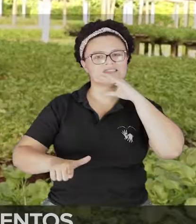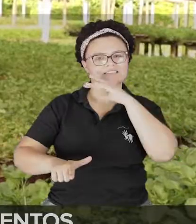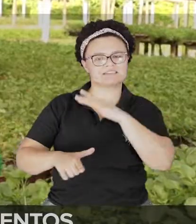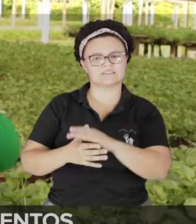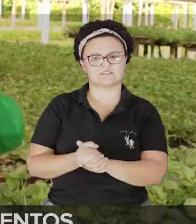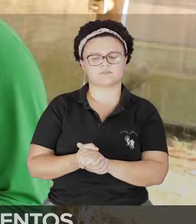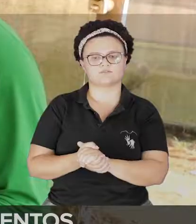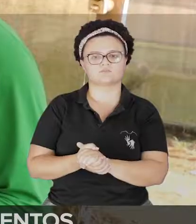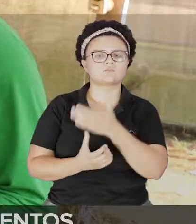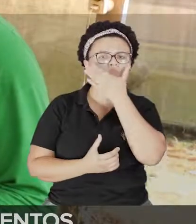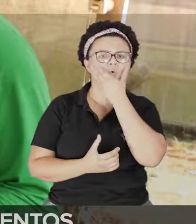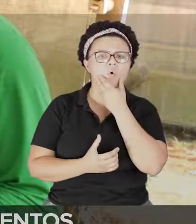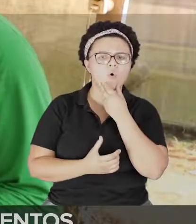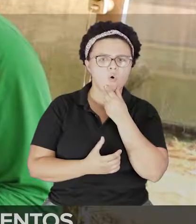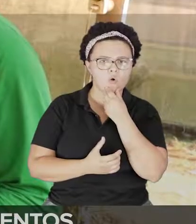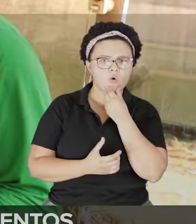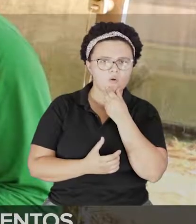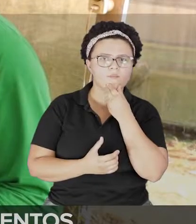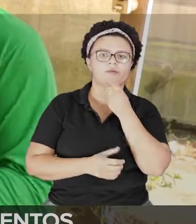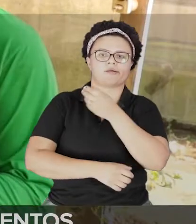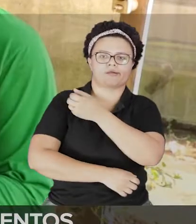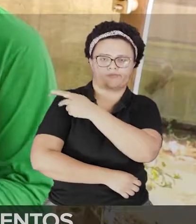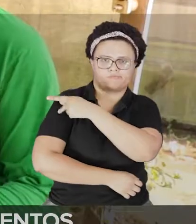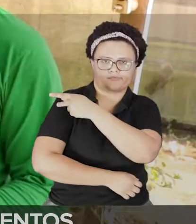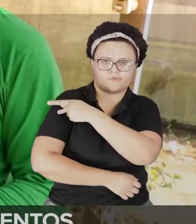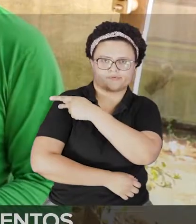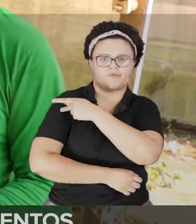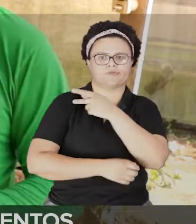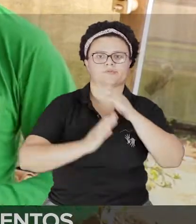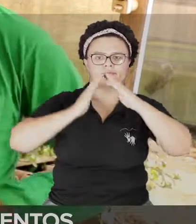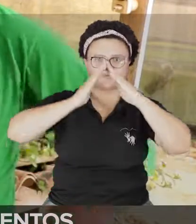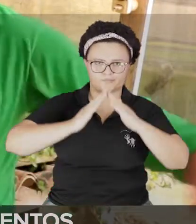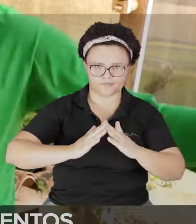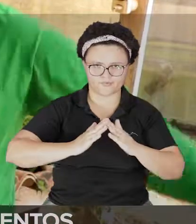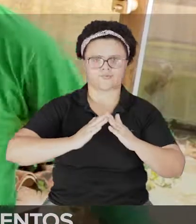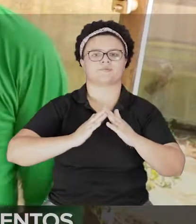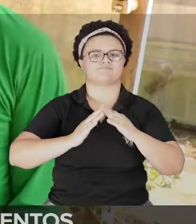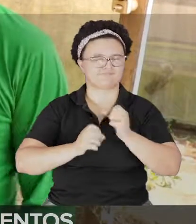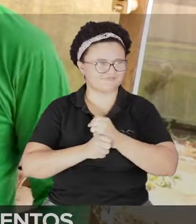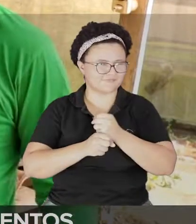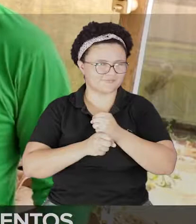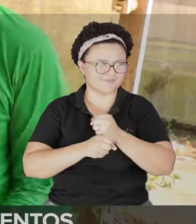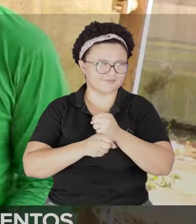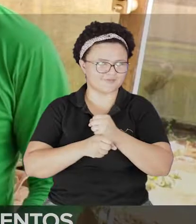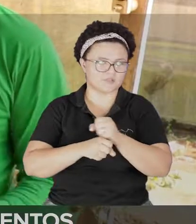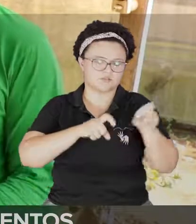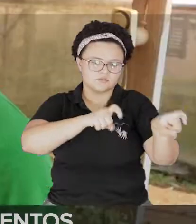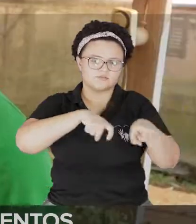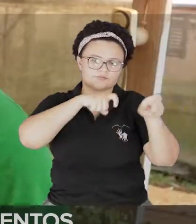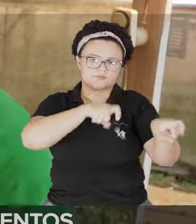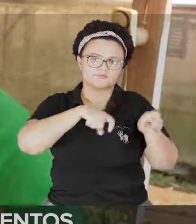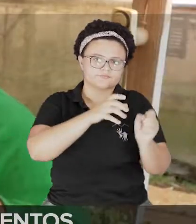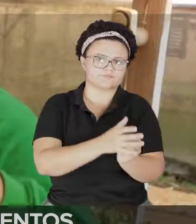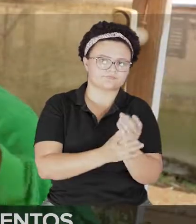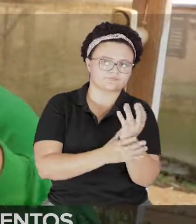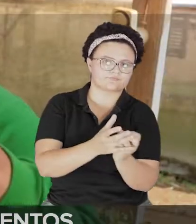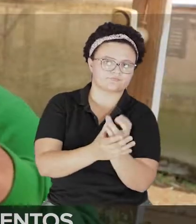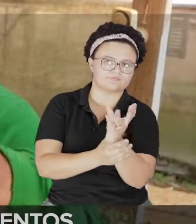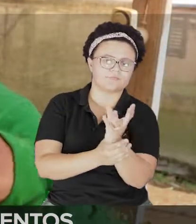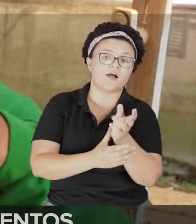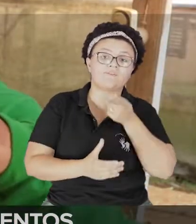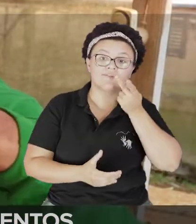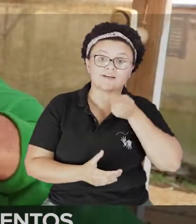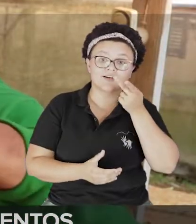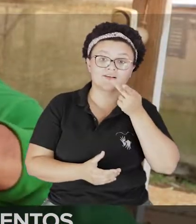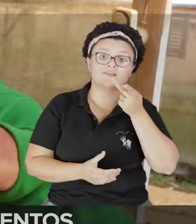rural Claudir Kramer mora em Vilena há quase 39 anos e trabalha com hortaliças há quase 30. Conta que as chuvas duravam